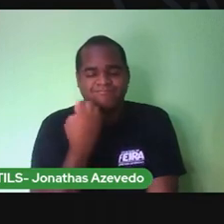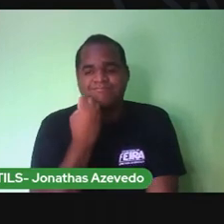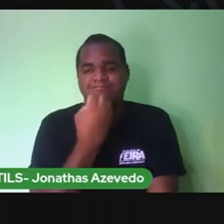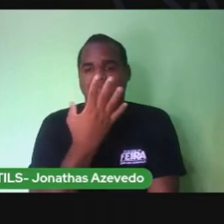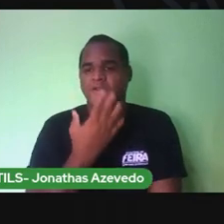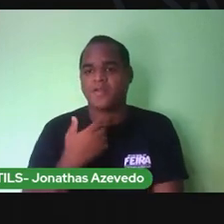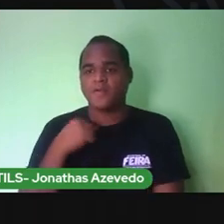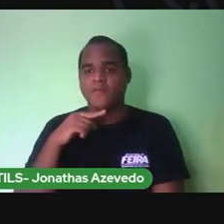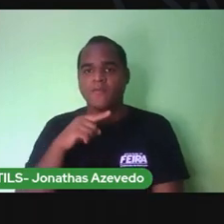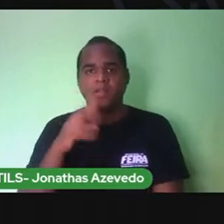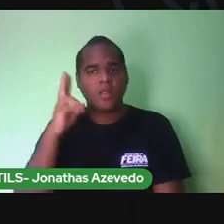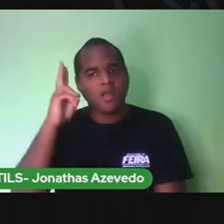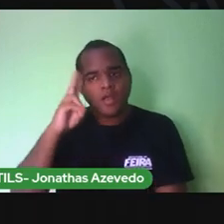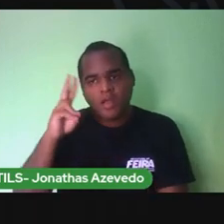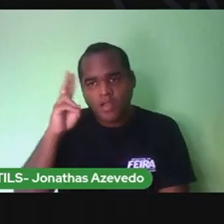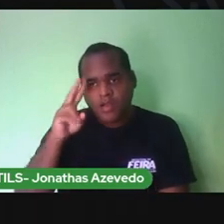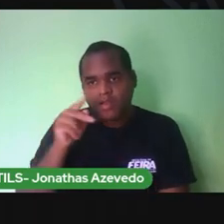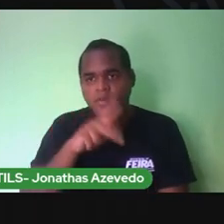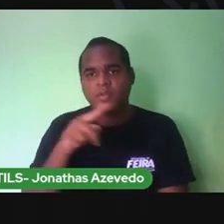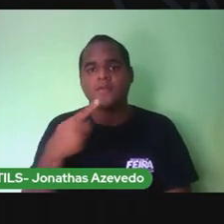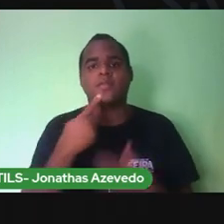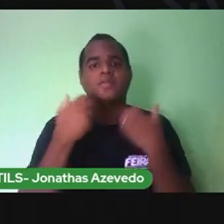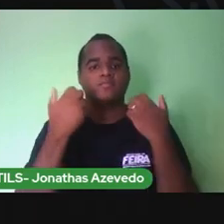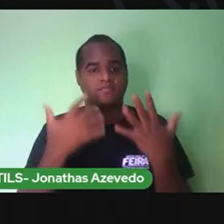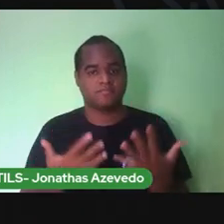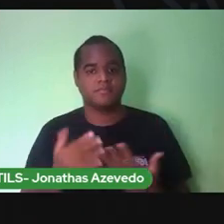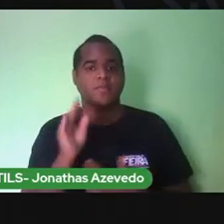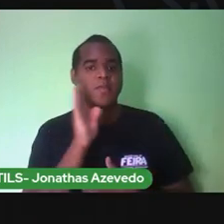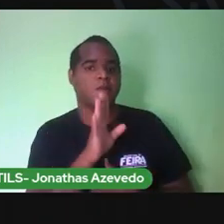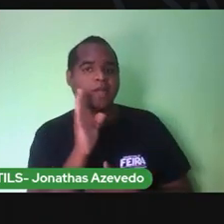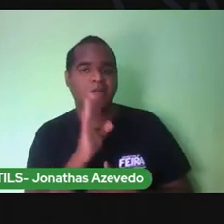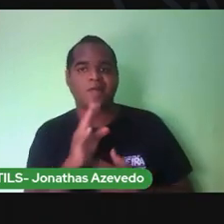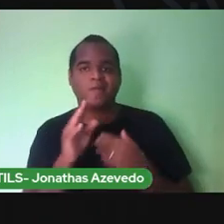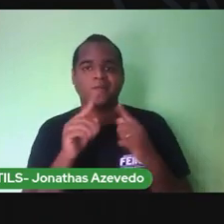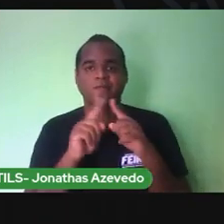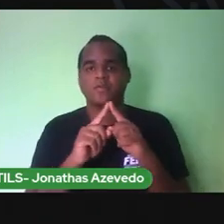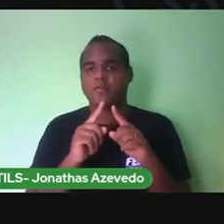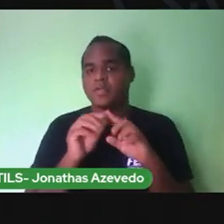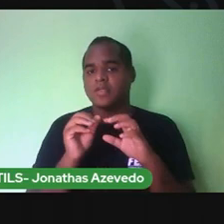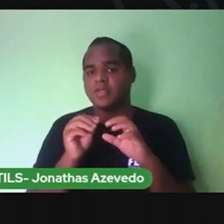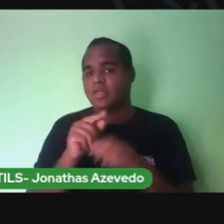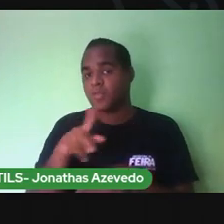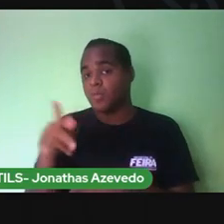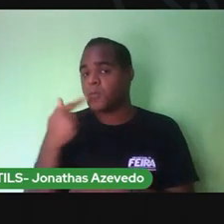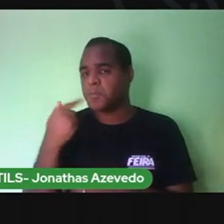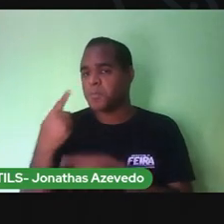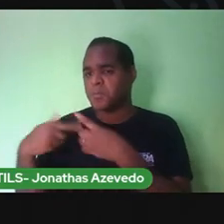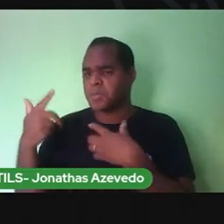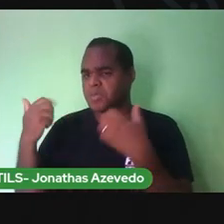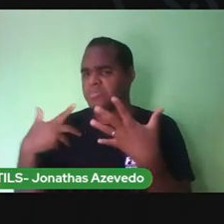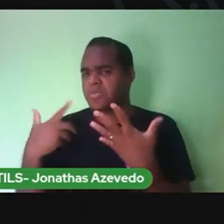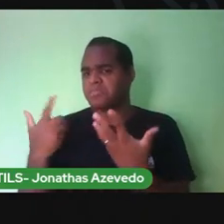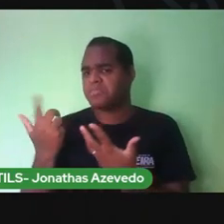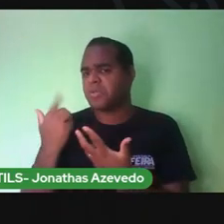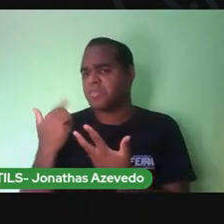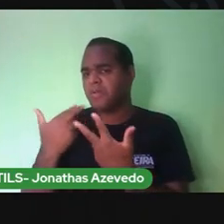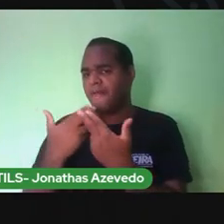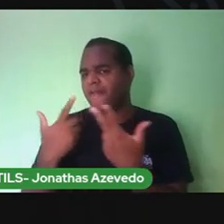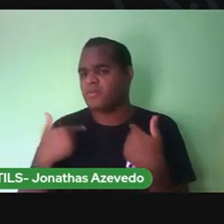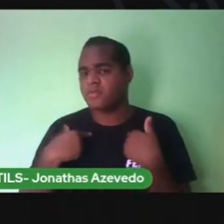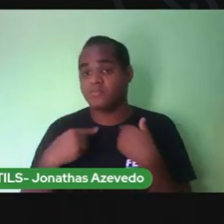vai lembrar A PRO deu umas dicas legais Nas aulas A minha PRO mandava umas atividades Que me